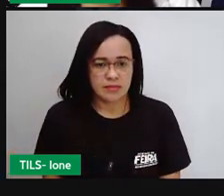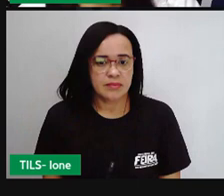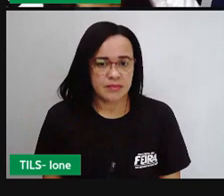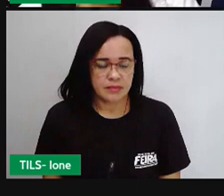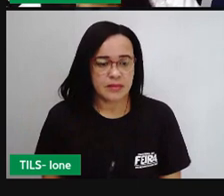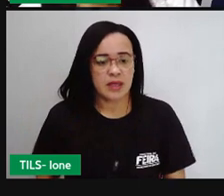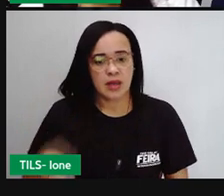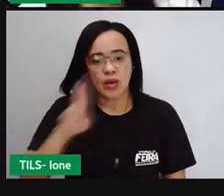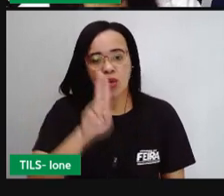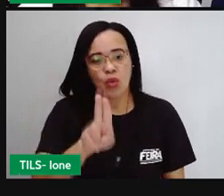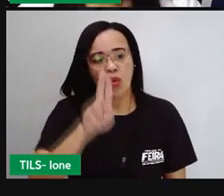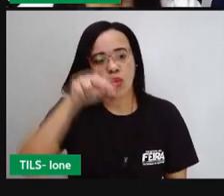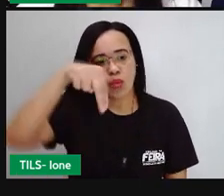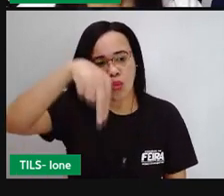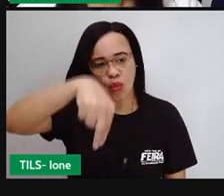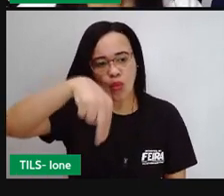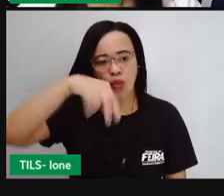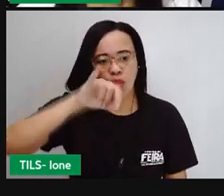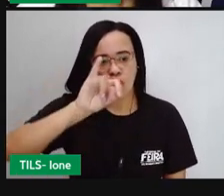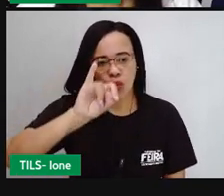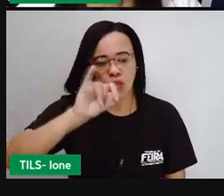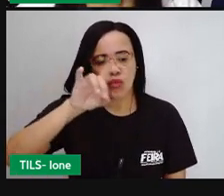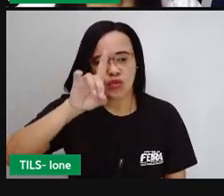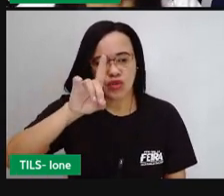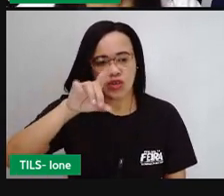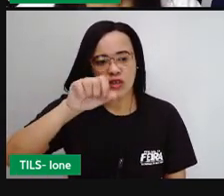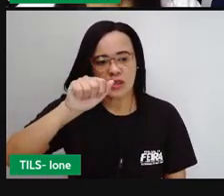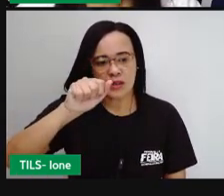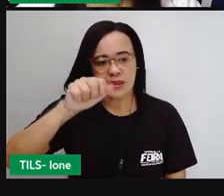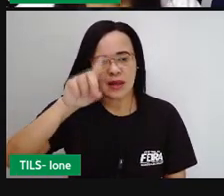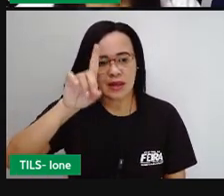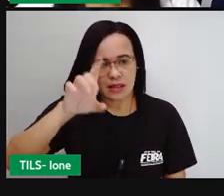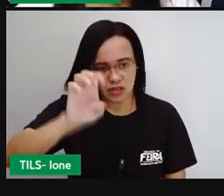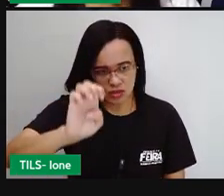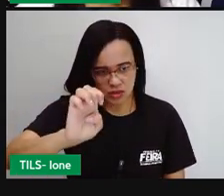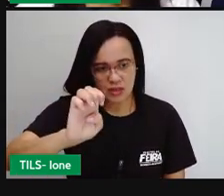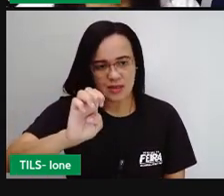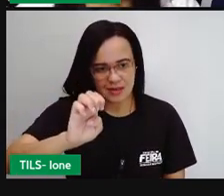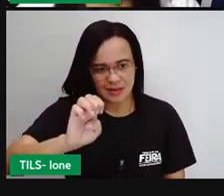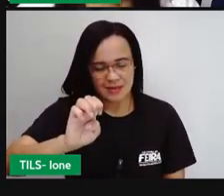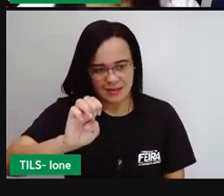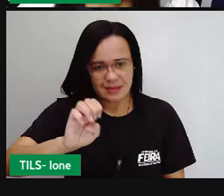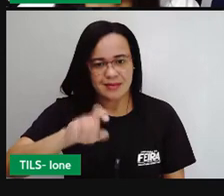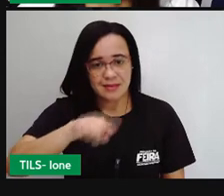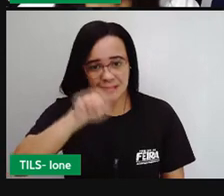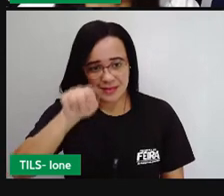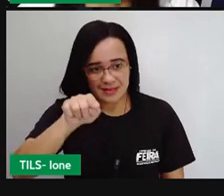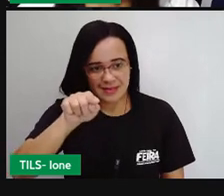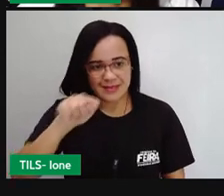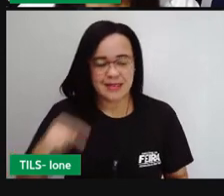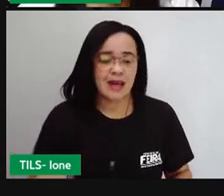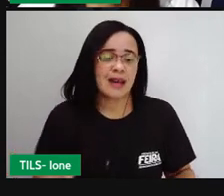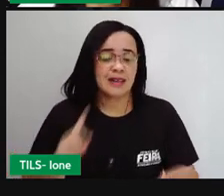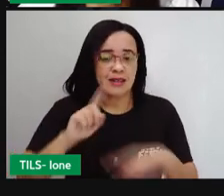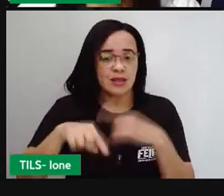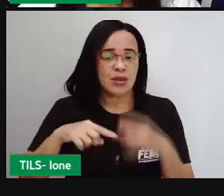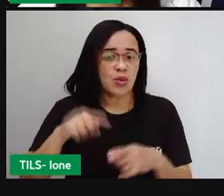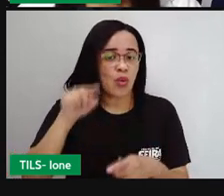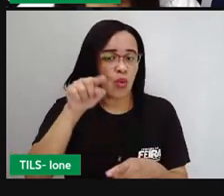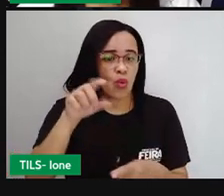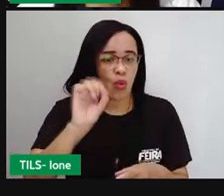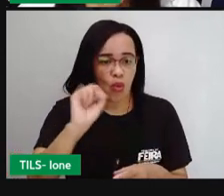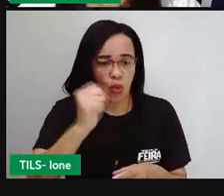sempre começo aí da direita para a esquerda. Então, vamos lá somar as unidades. 8 mais 5,